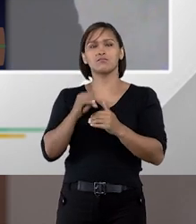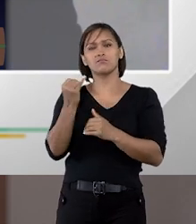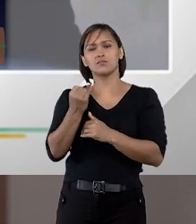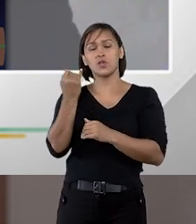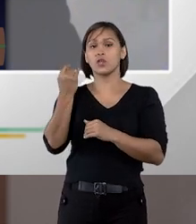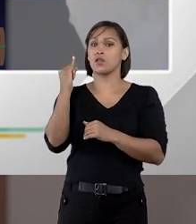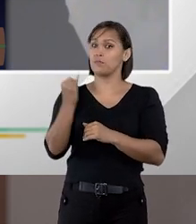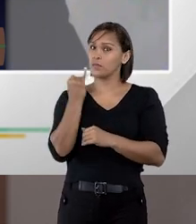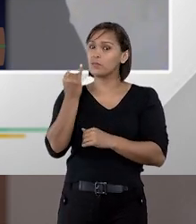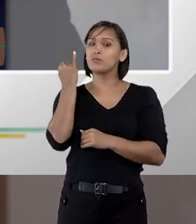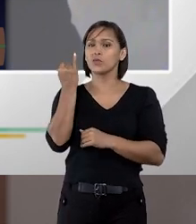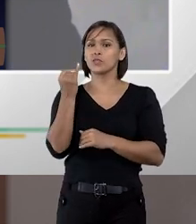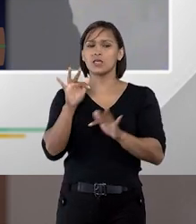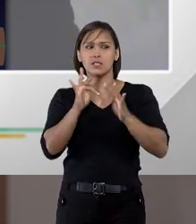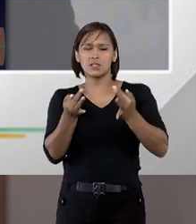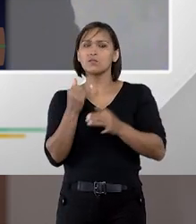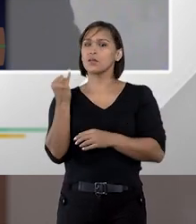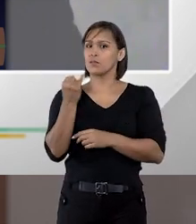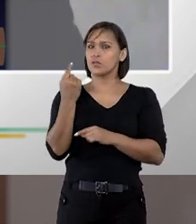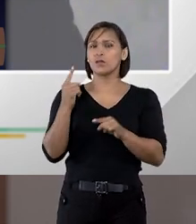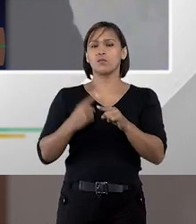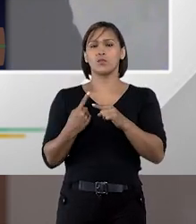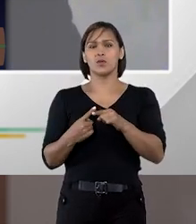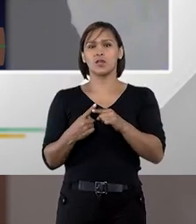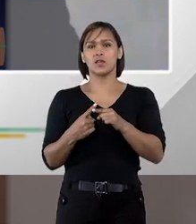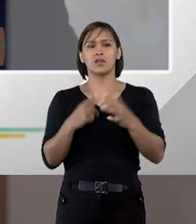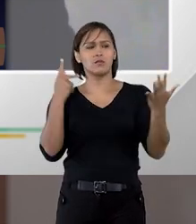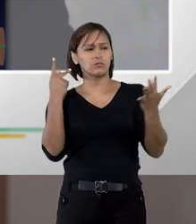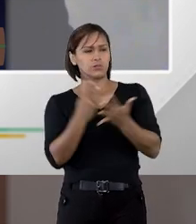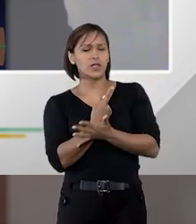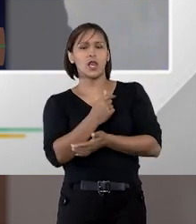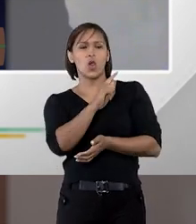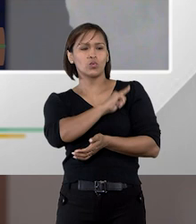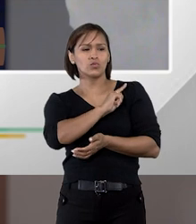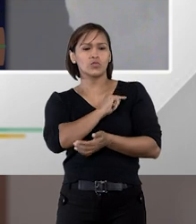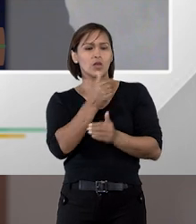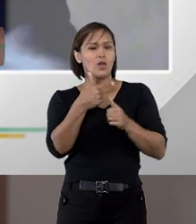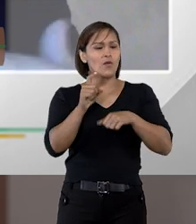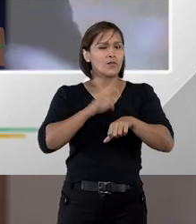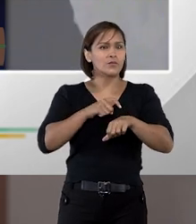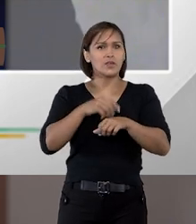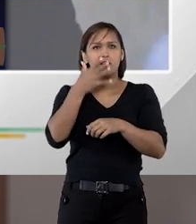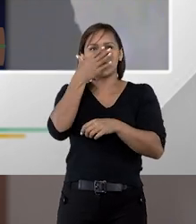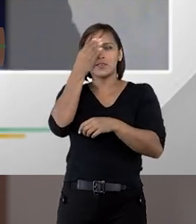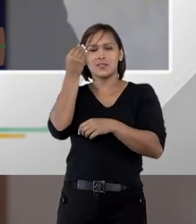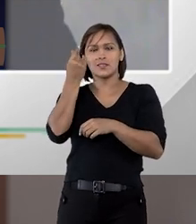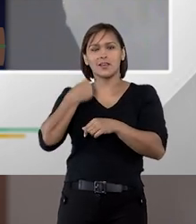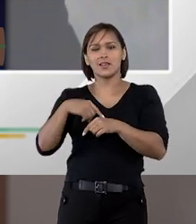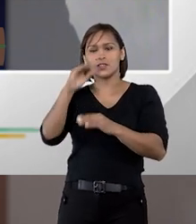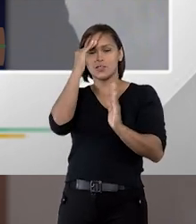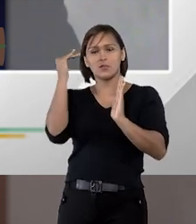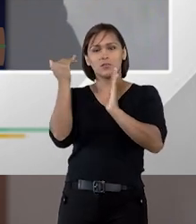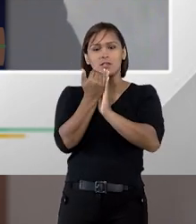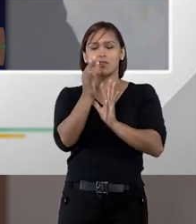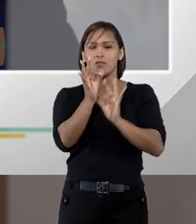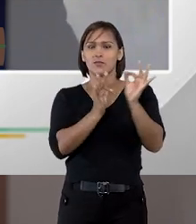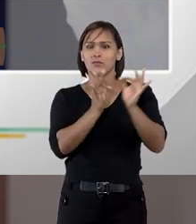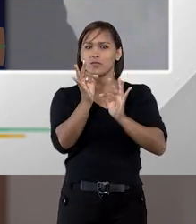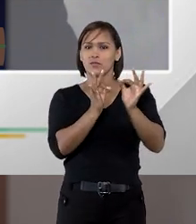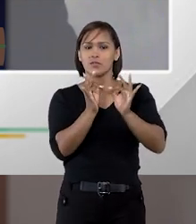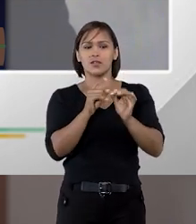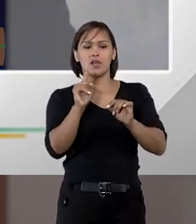redundância, mas uma redundância importante, porque volta e meia, infelizmente, alguns gestores públicos esquecem desse dever básico de